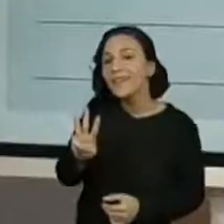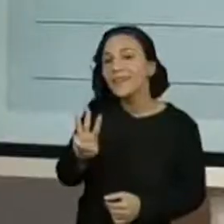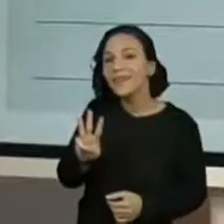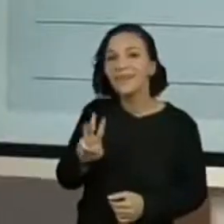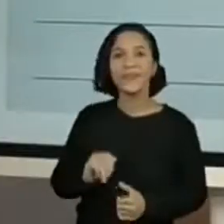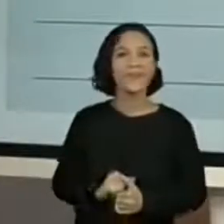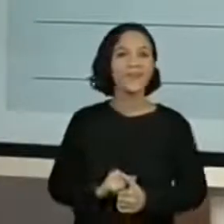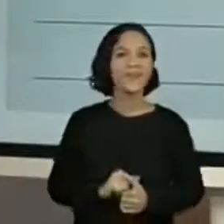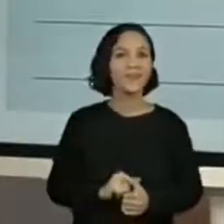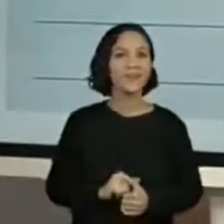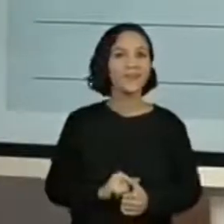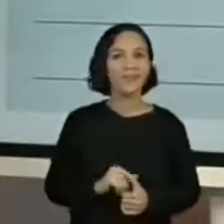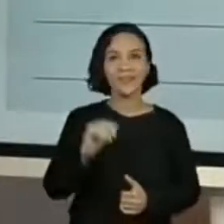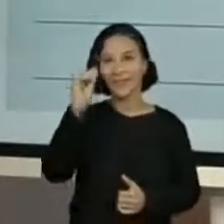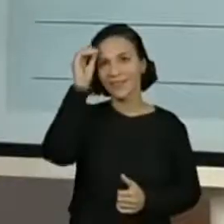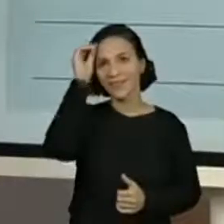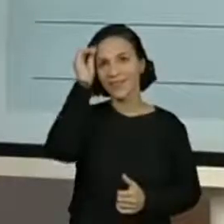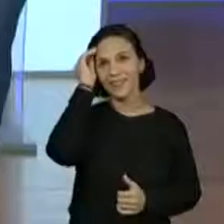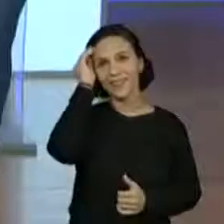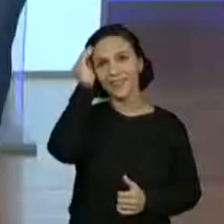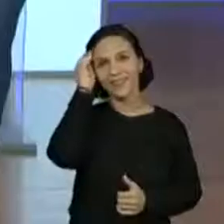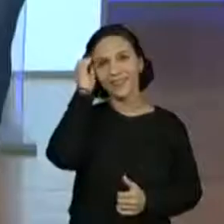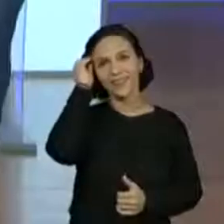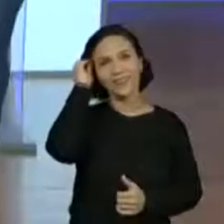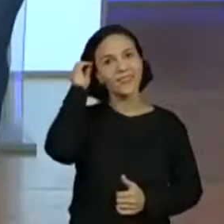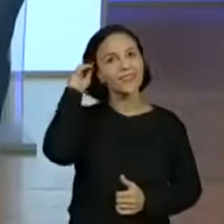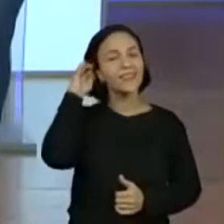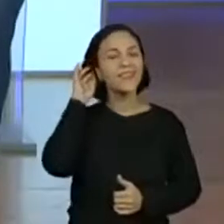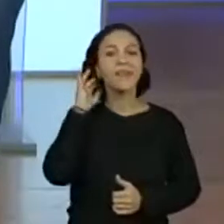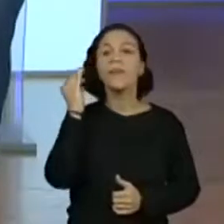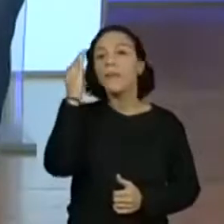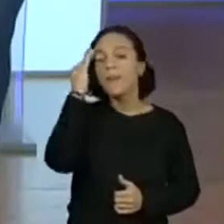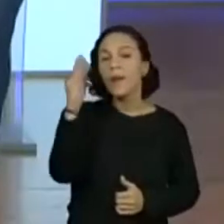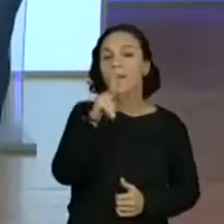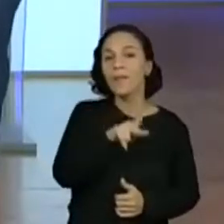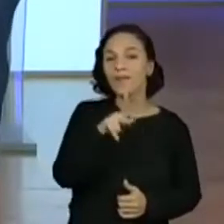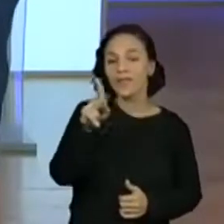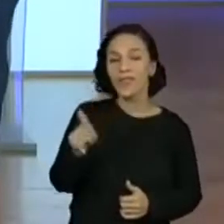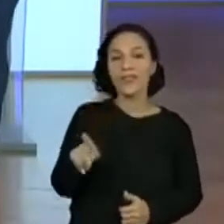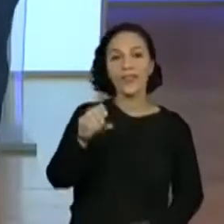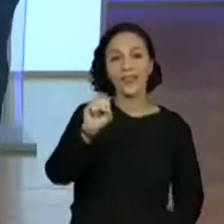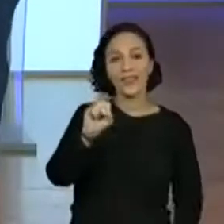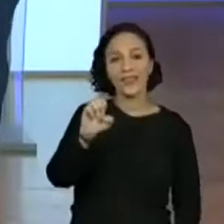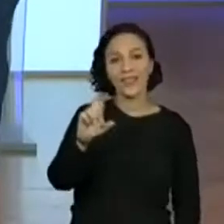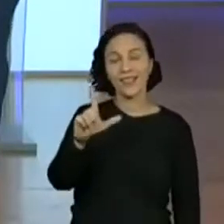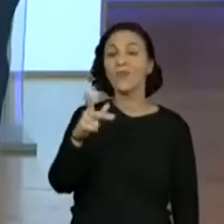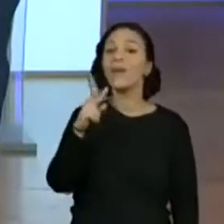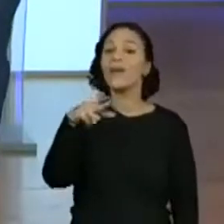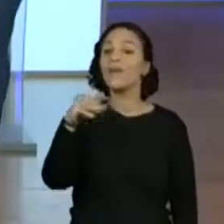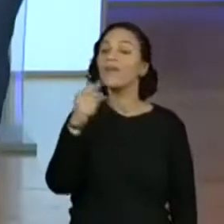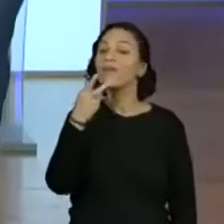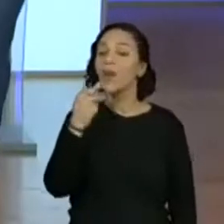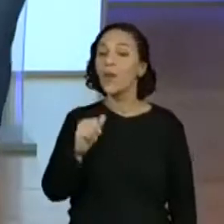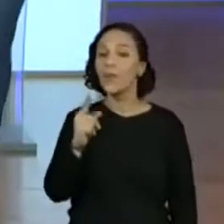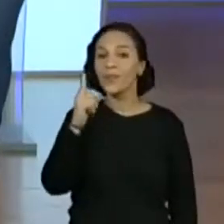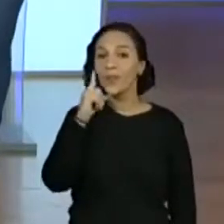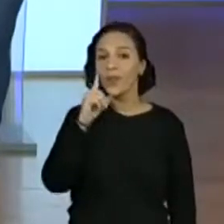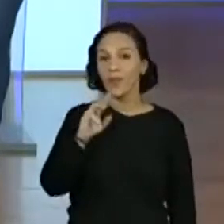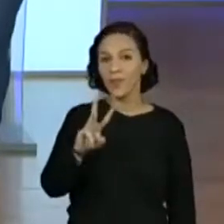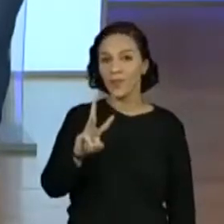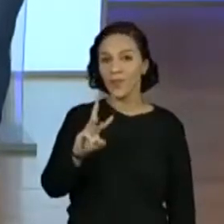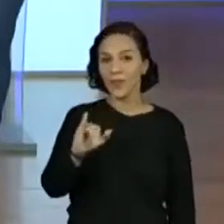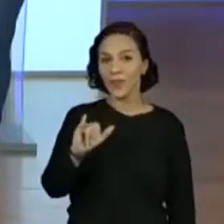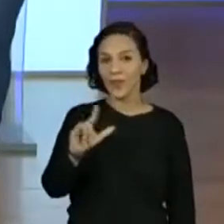chamar aí? Ah, olha lá. Olha, obrigada, professora Selma. Ela sugeriu para a gente o Wilson. Wilson. Wilson.